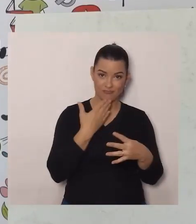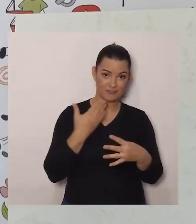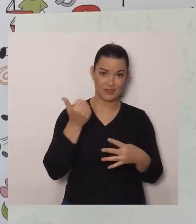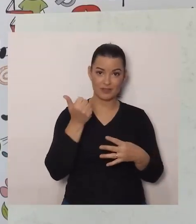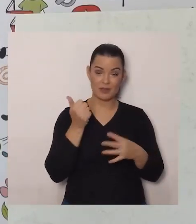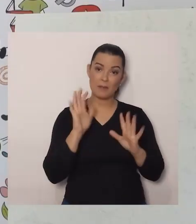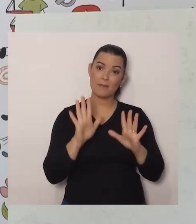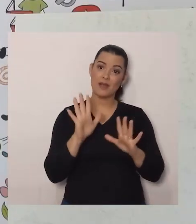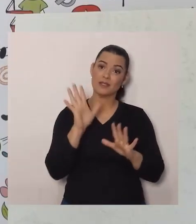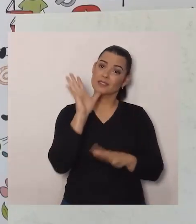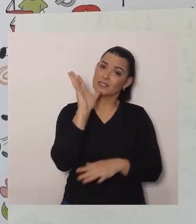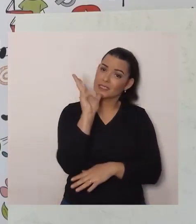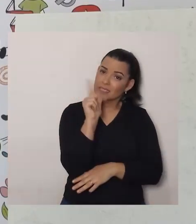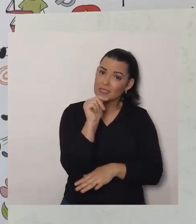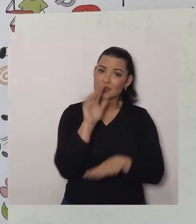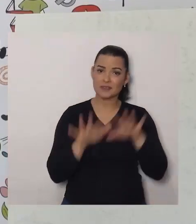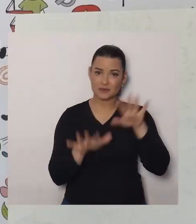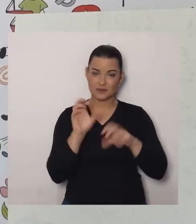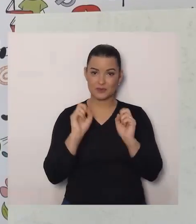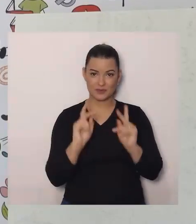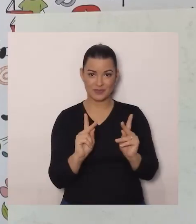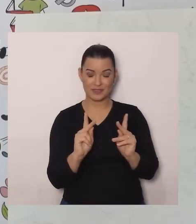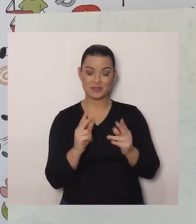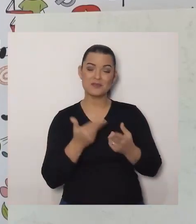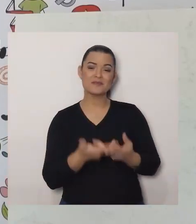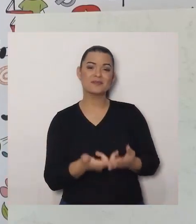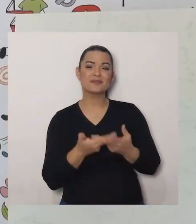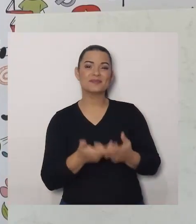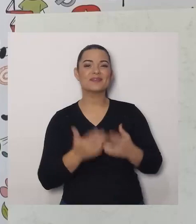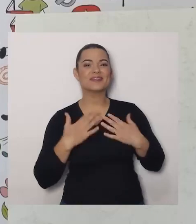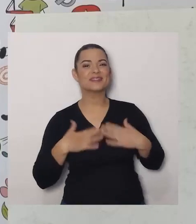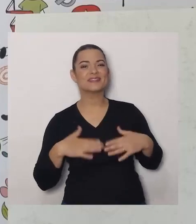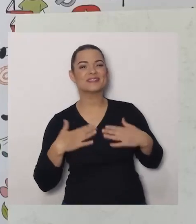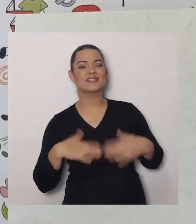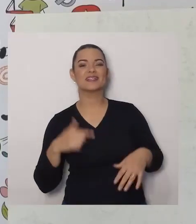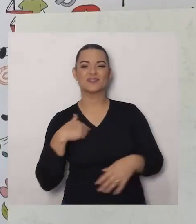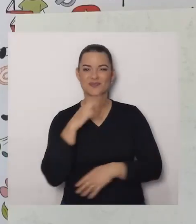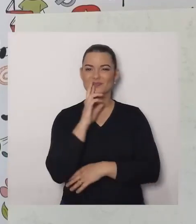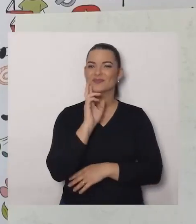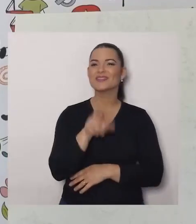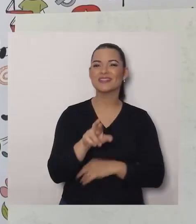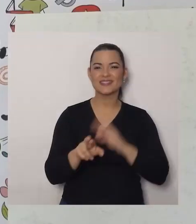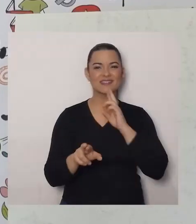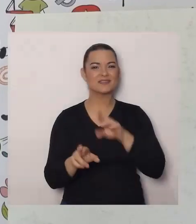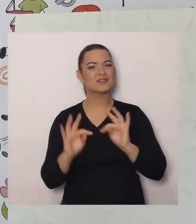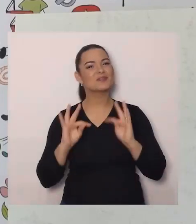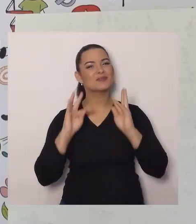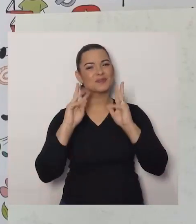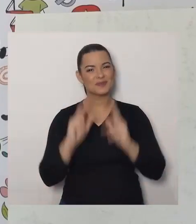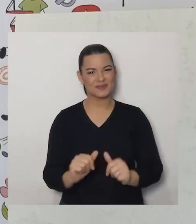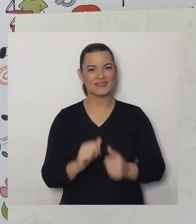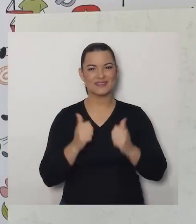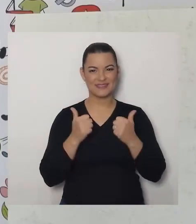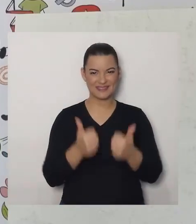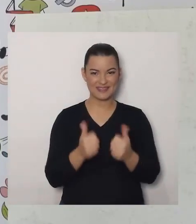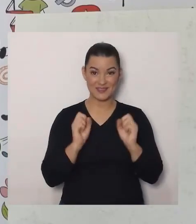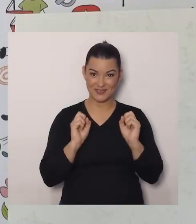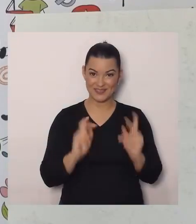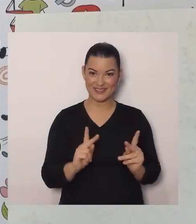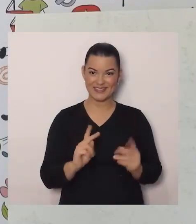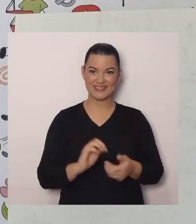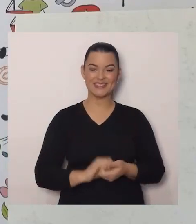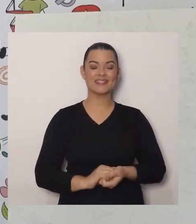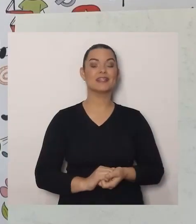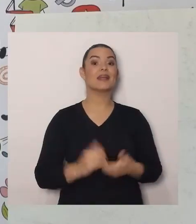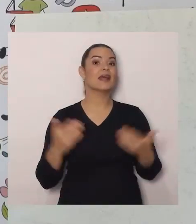Só que isso pode, Demorar um pouquinho, Tá bom? Mas tenham paciência, Que a PRO vai responder, Todos vocês, Tá bom?